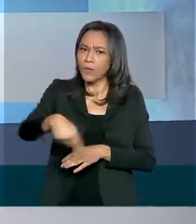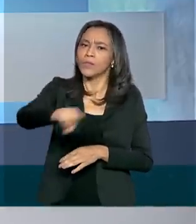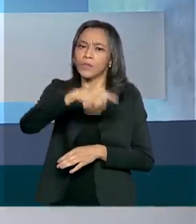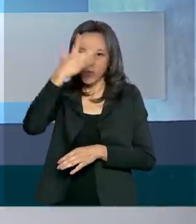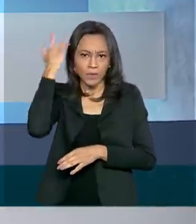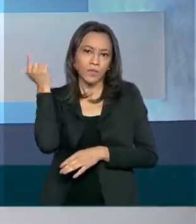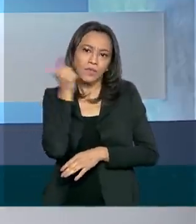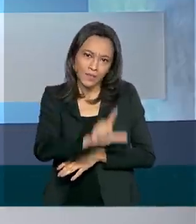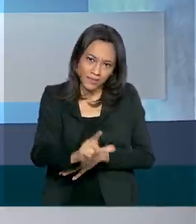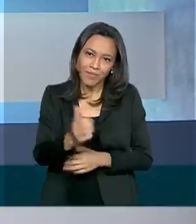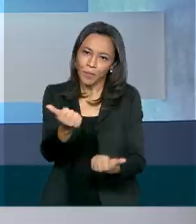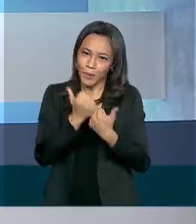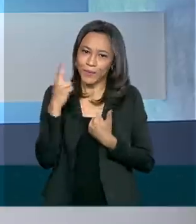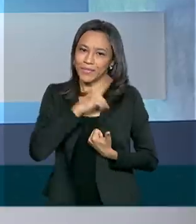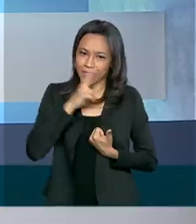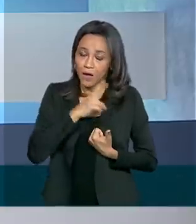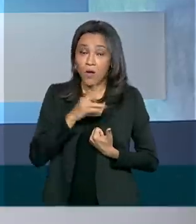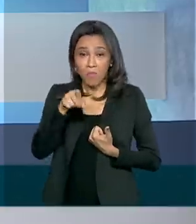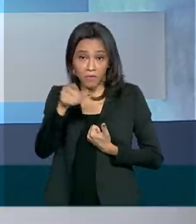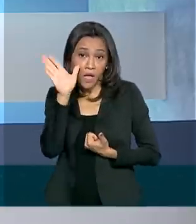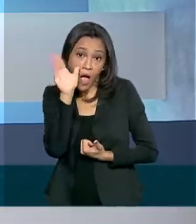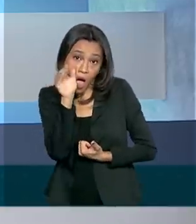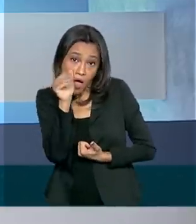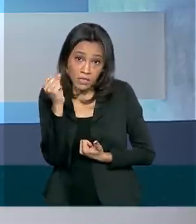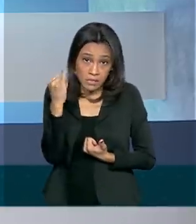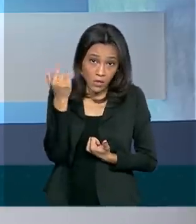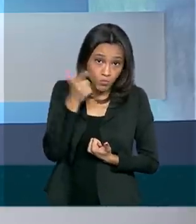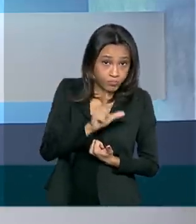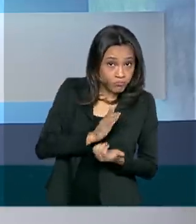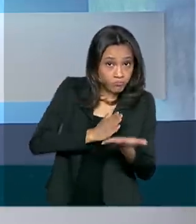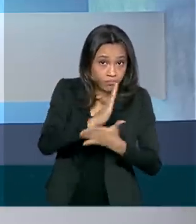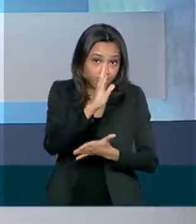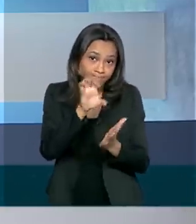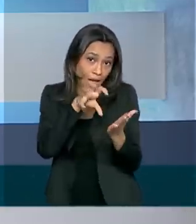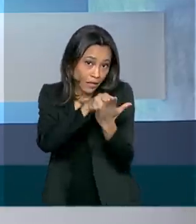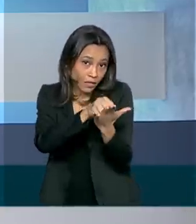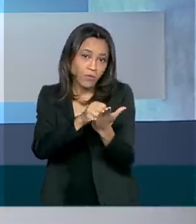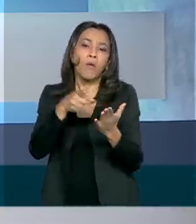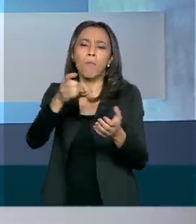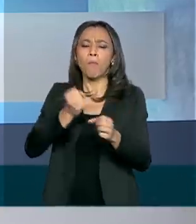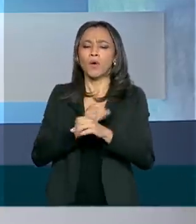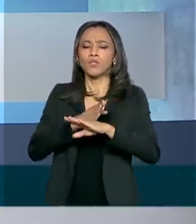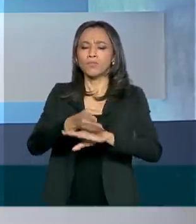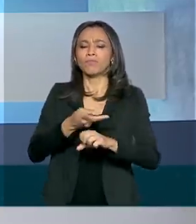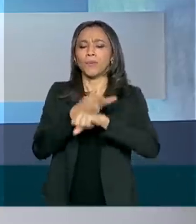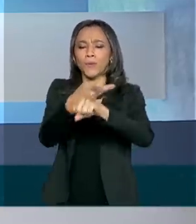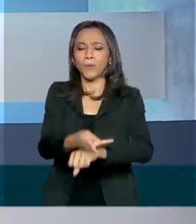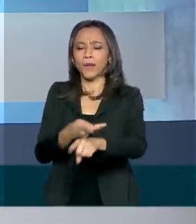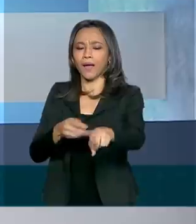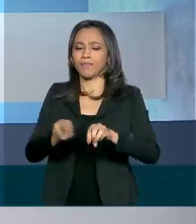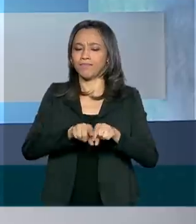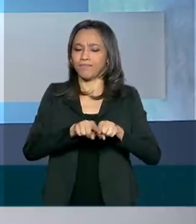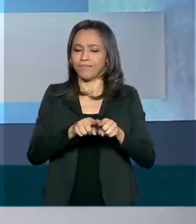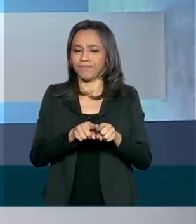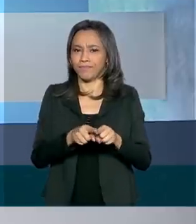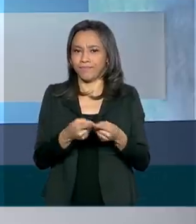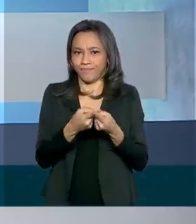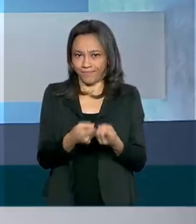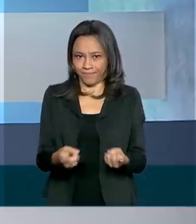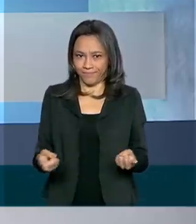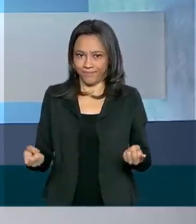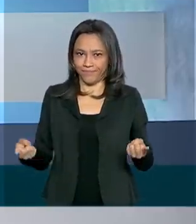emergencial. Para consultar se o cadastro foi aprovado, basta procurar um dos canais oficiais da Caixa. O site